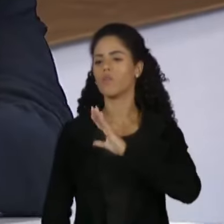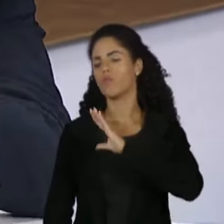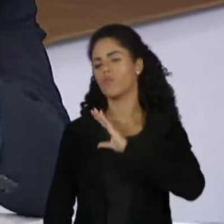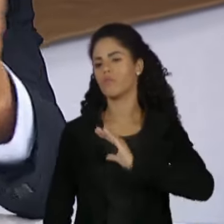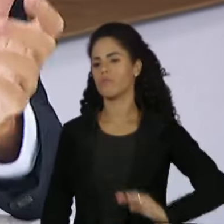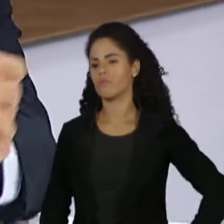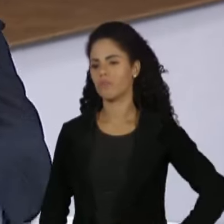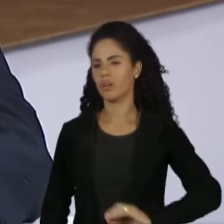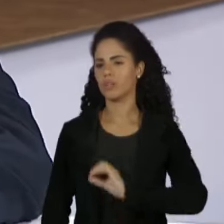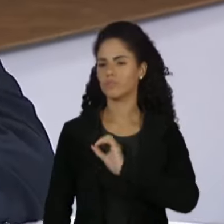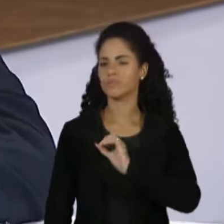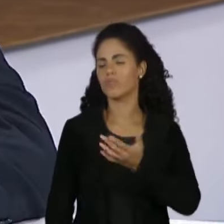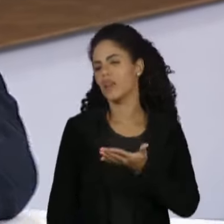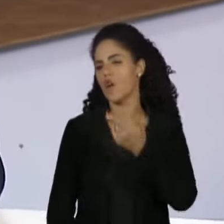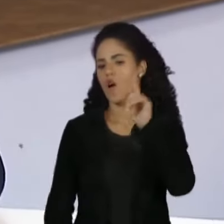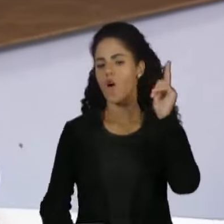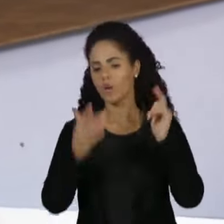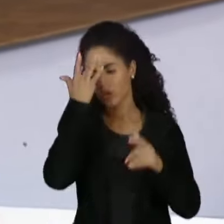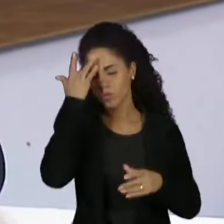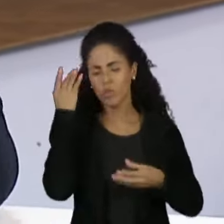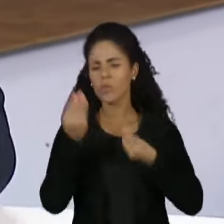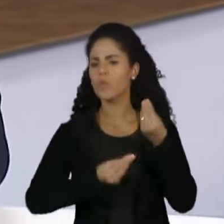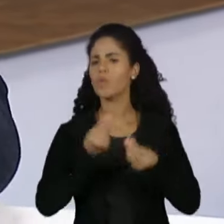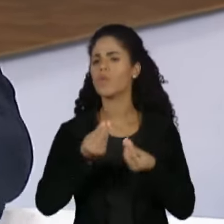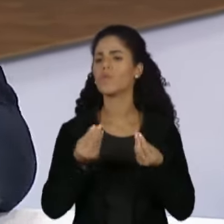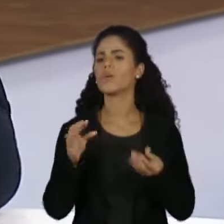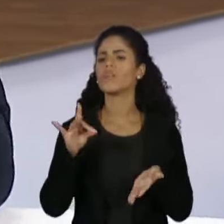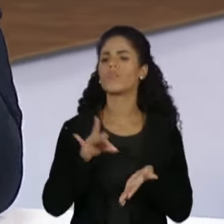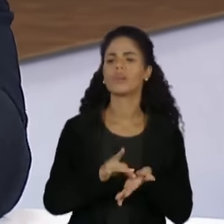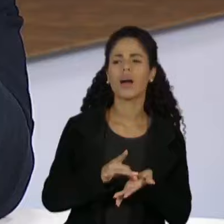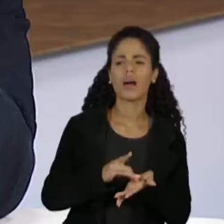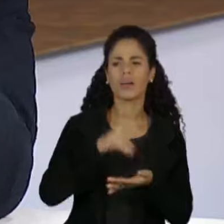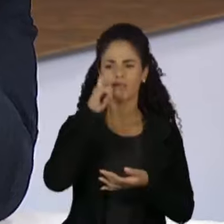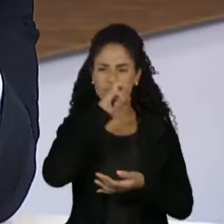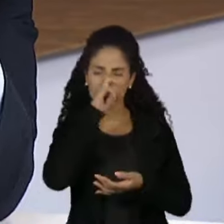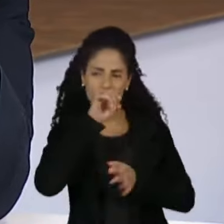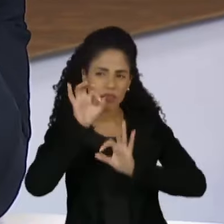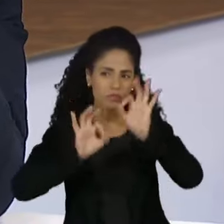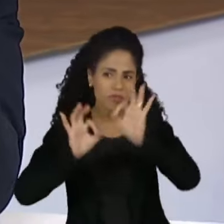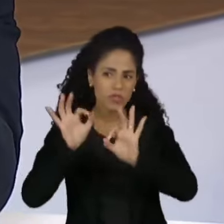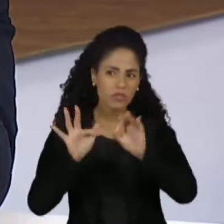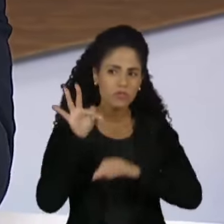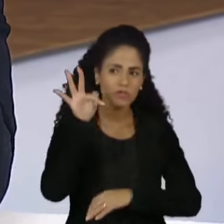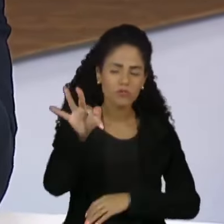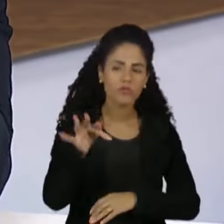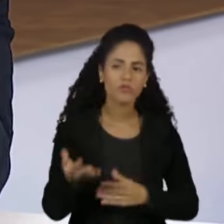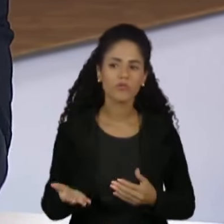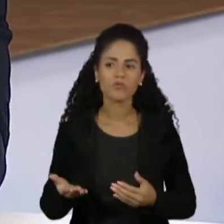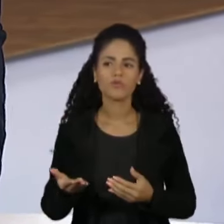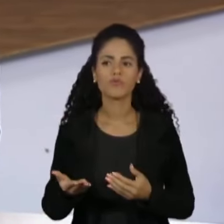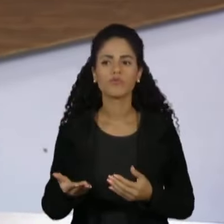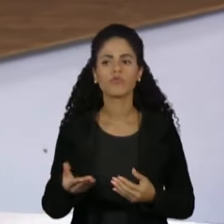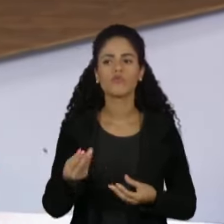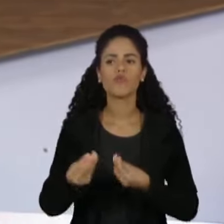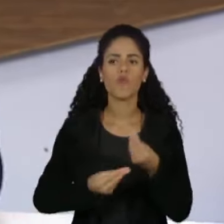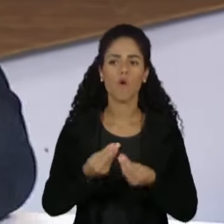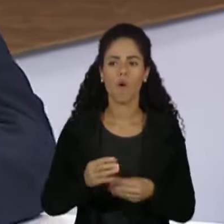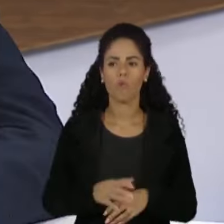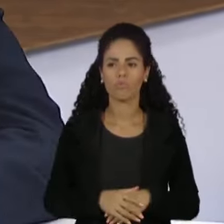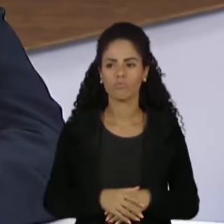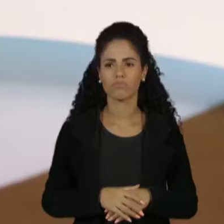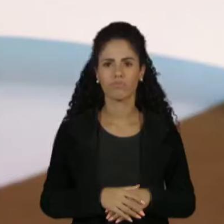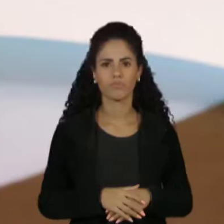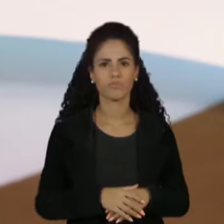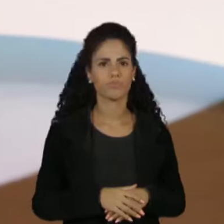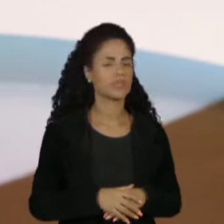Vasco, o que tem de verdade nisso? Tem algum plano, a Crefisa vai patrocinar o Vasco, tem alguma